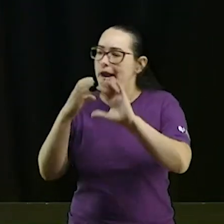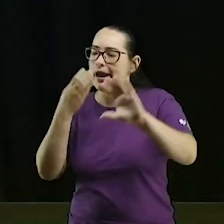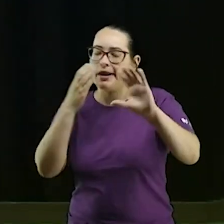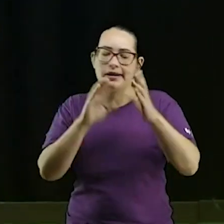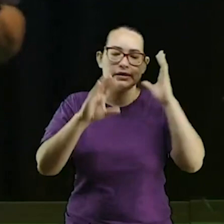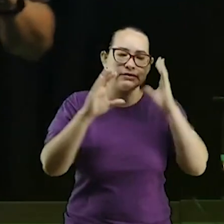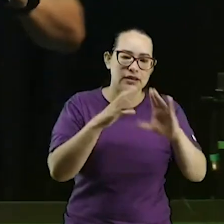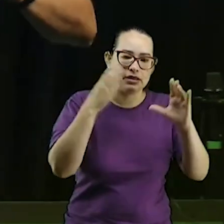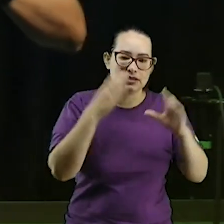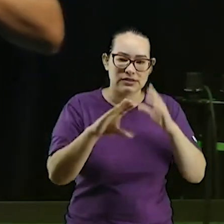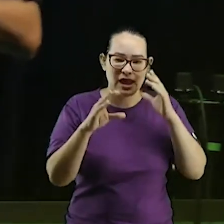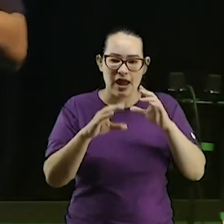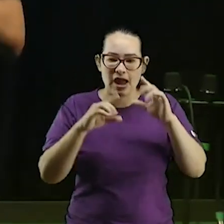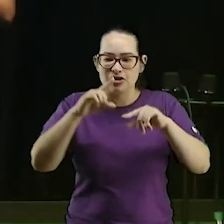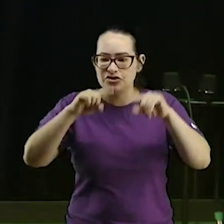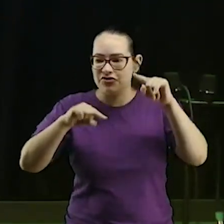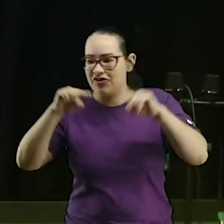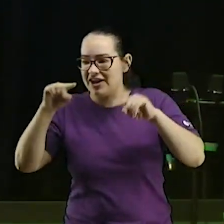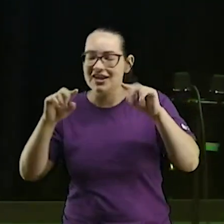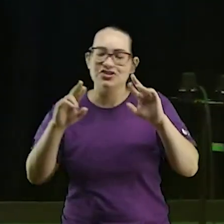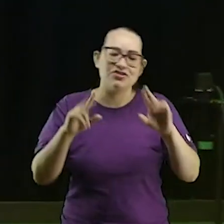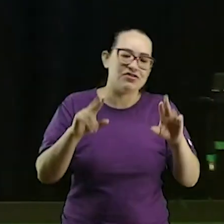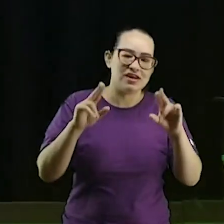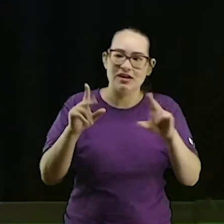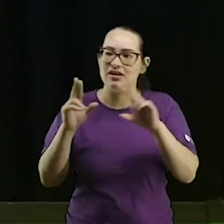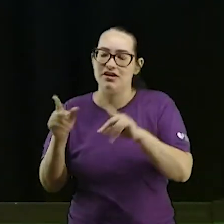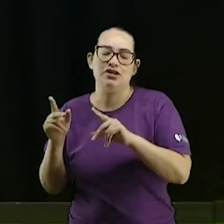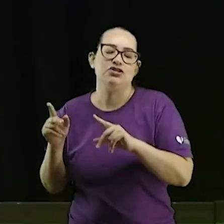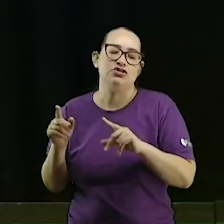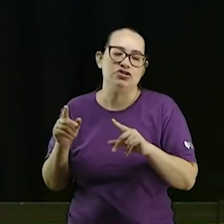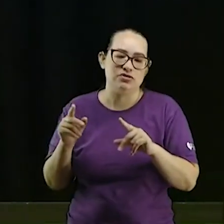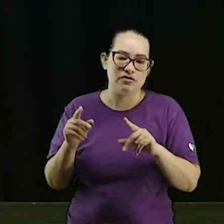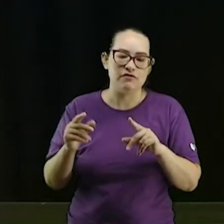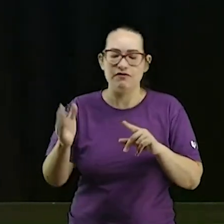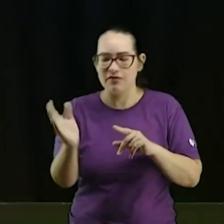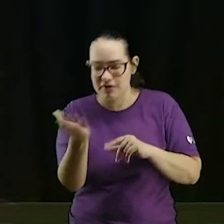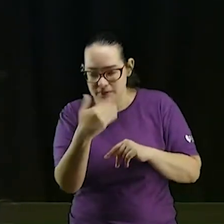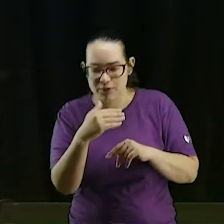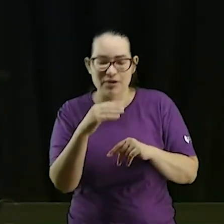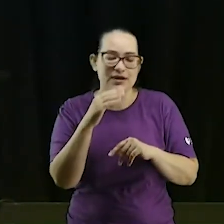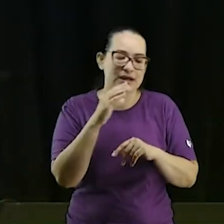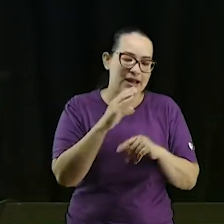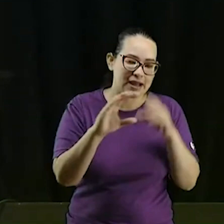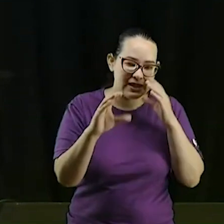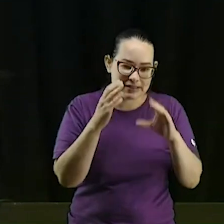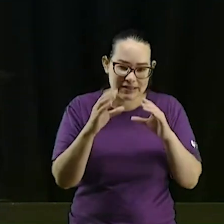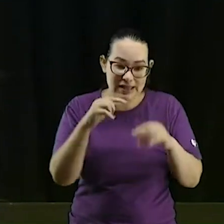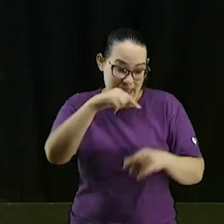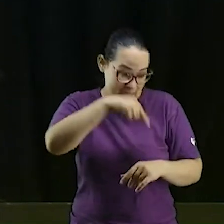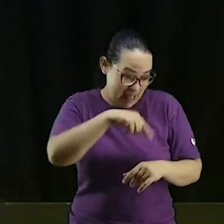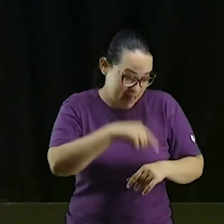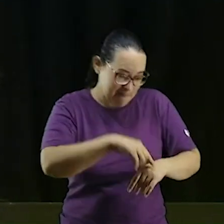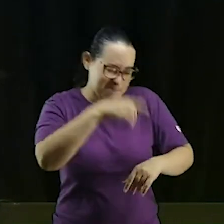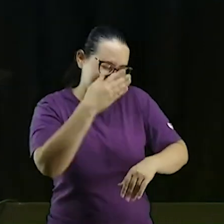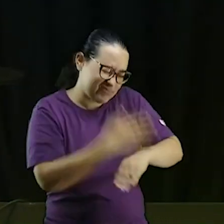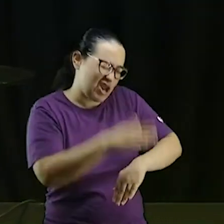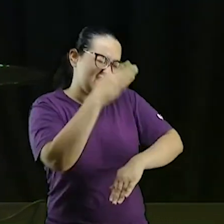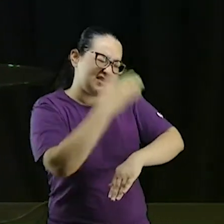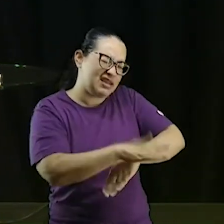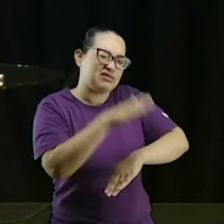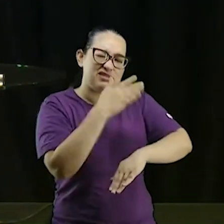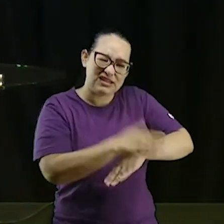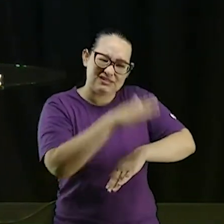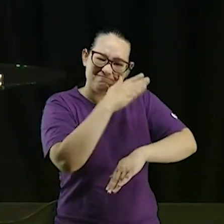Barítono do Tenor junta aqui e vamos para esse moço estar aqui ele estuda ele dedica ao Senhor